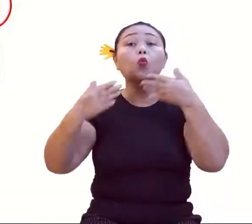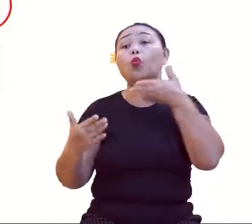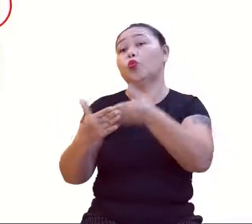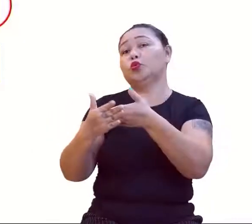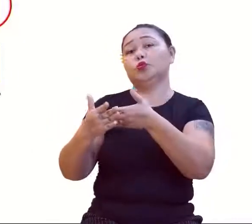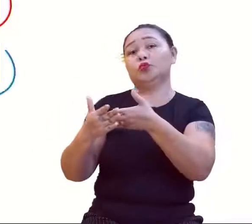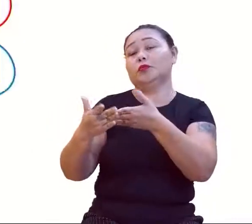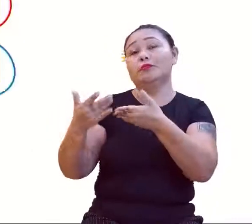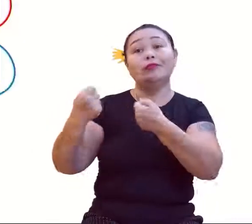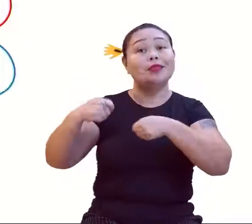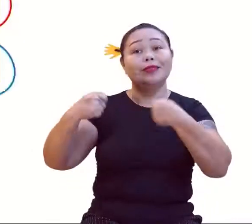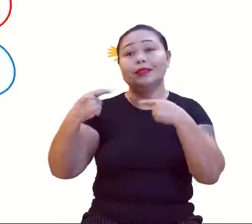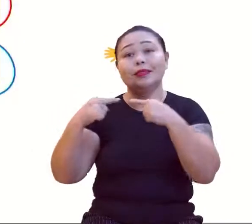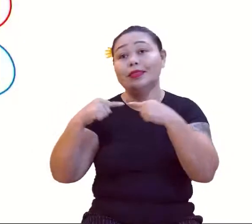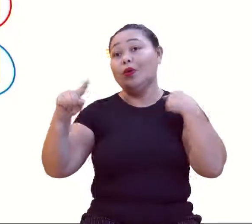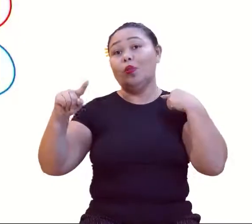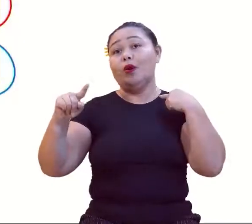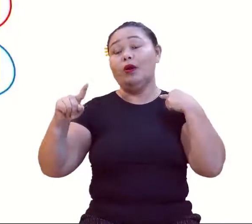último termo.